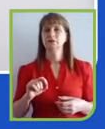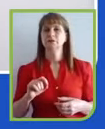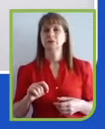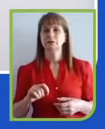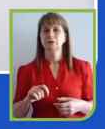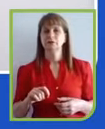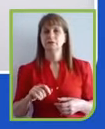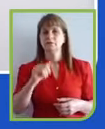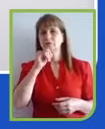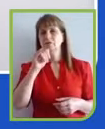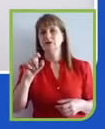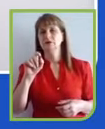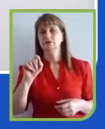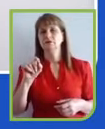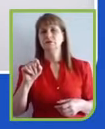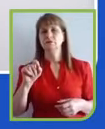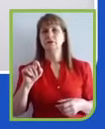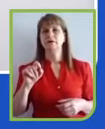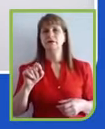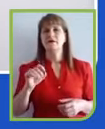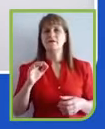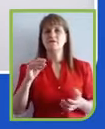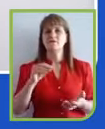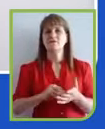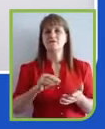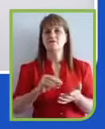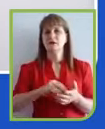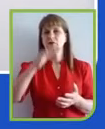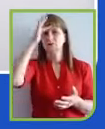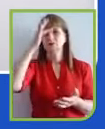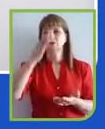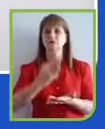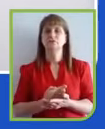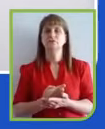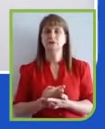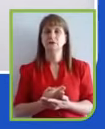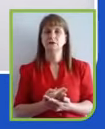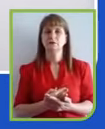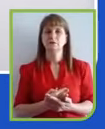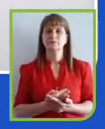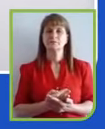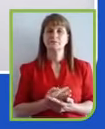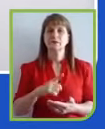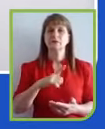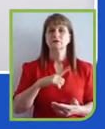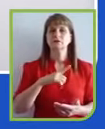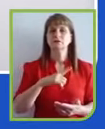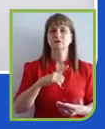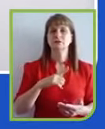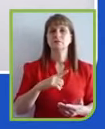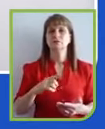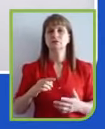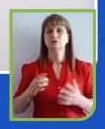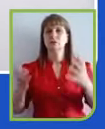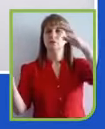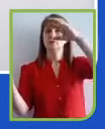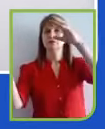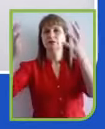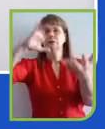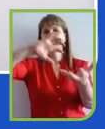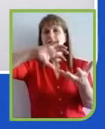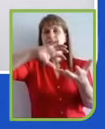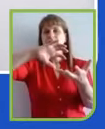ceticismo em relação a mudanças climáticas. A gente tem aí as mudanças climáticas como um movimento super disruptivo